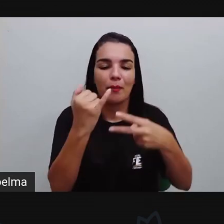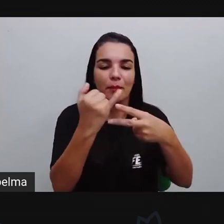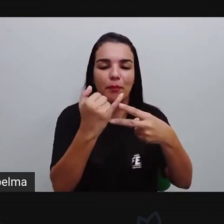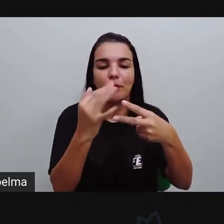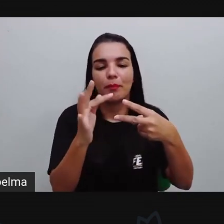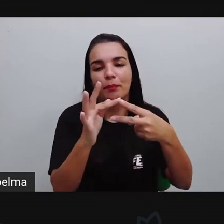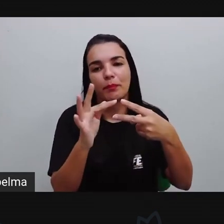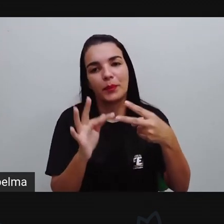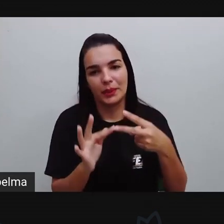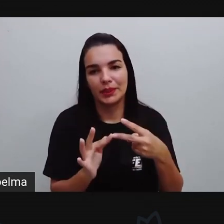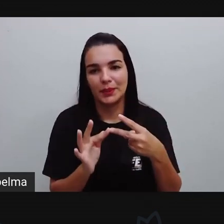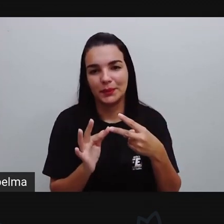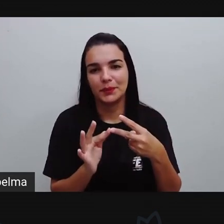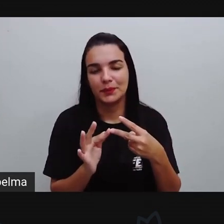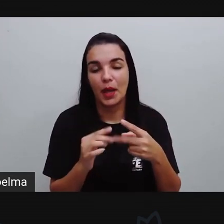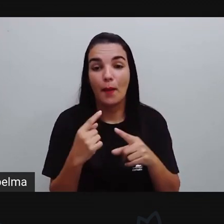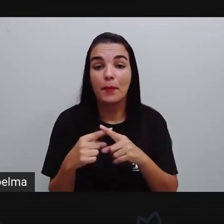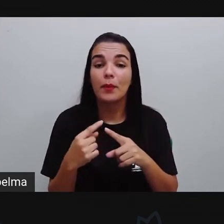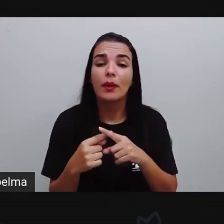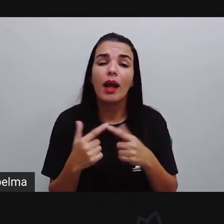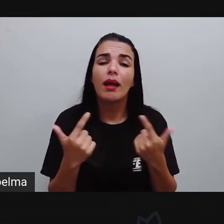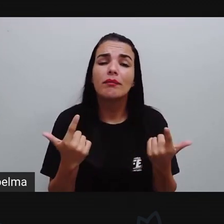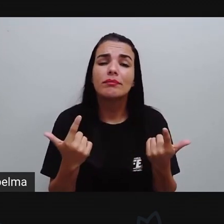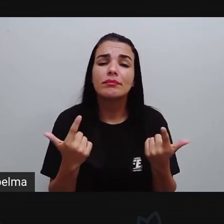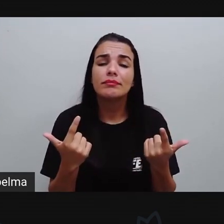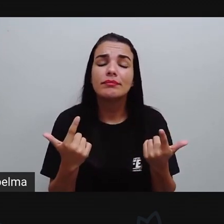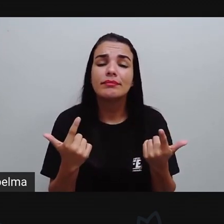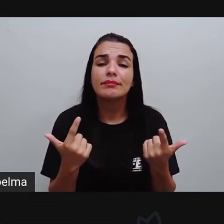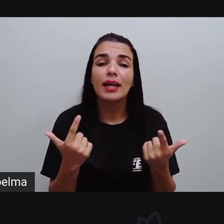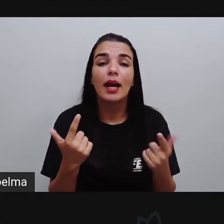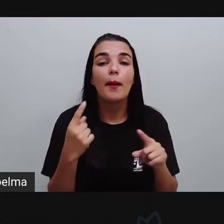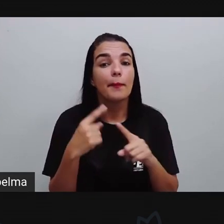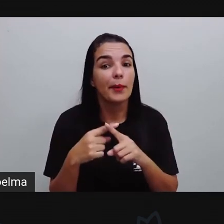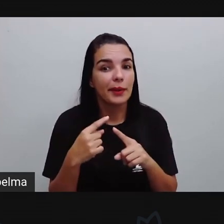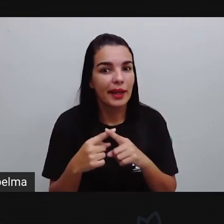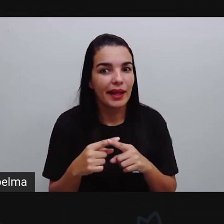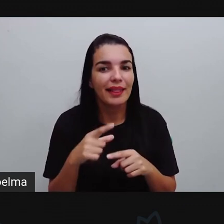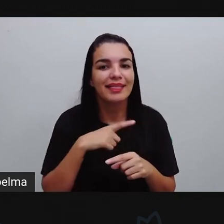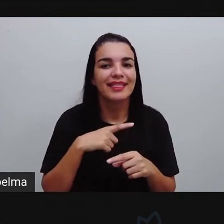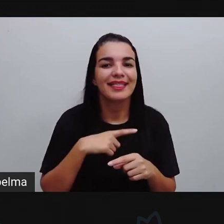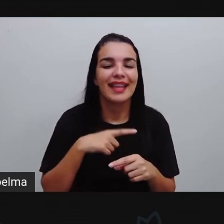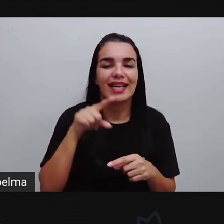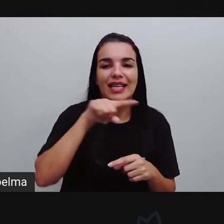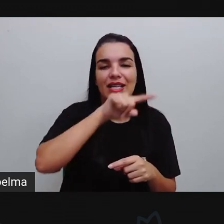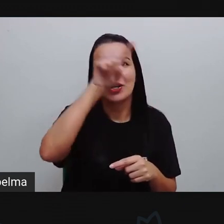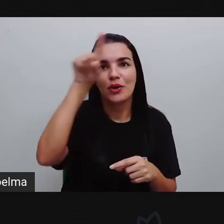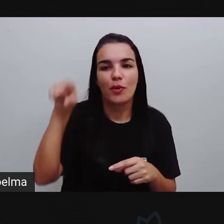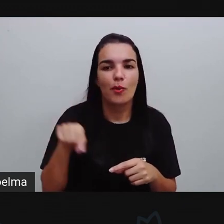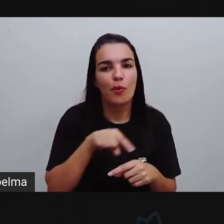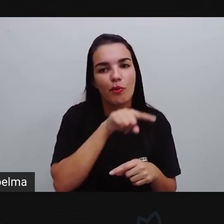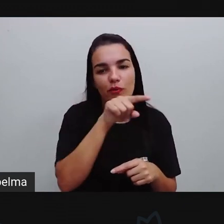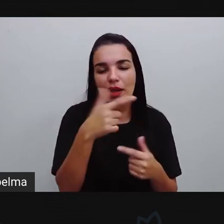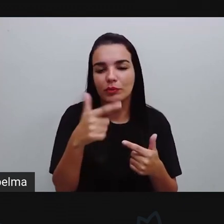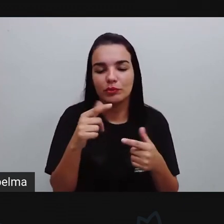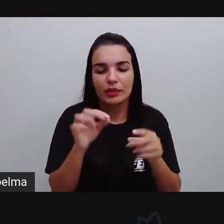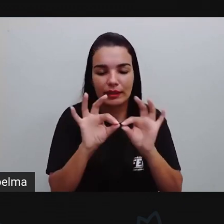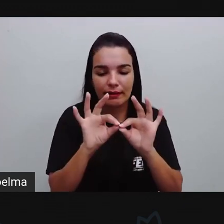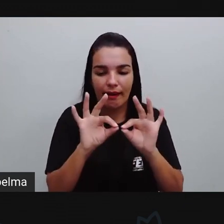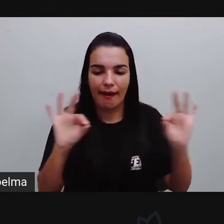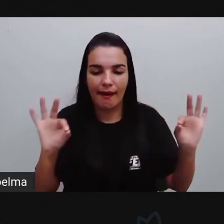considerados polígonos. Por que não são considerados polígonos? Porque não é formado por segmentos de reta